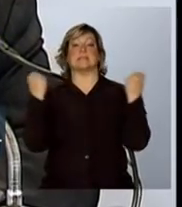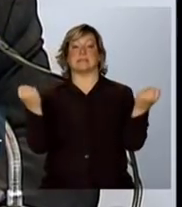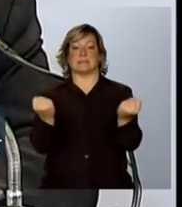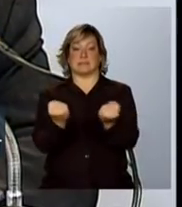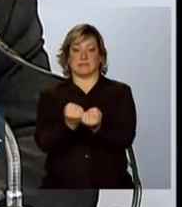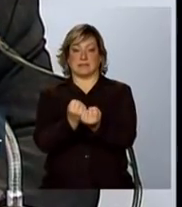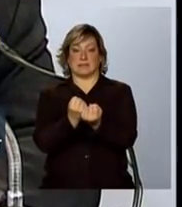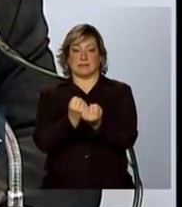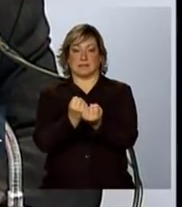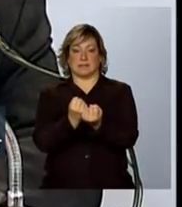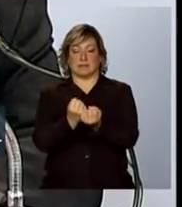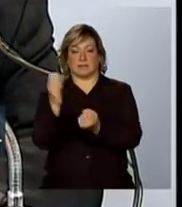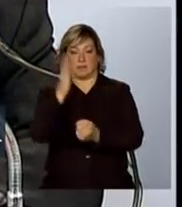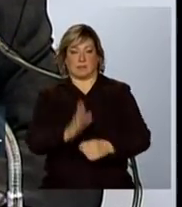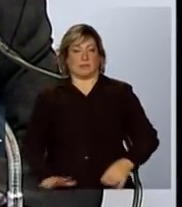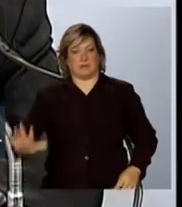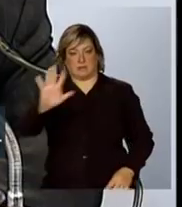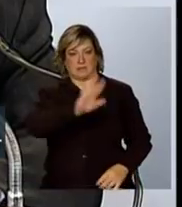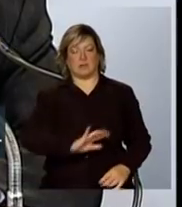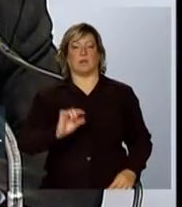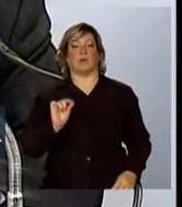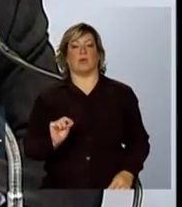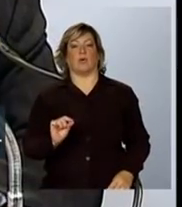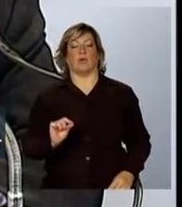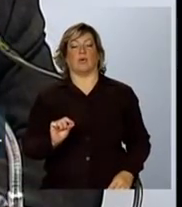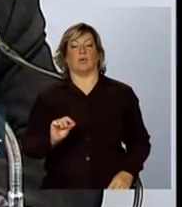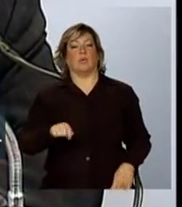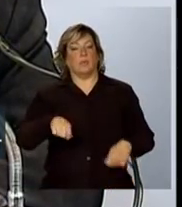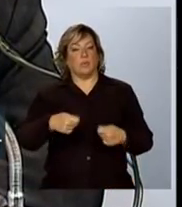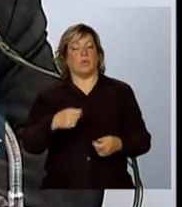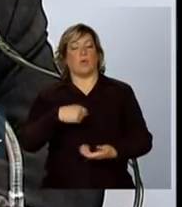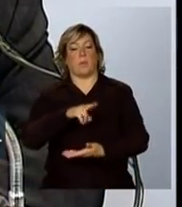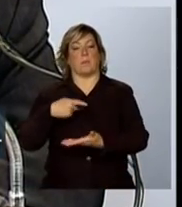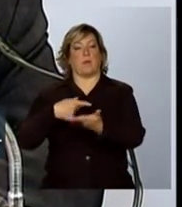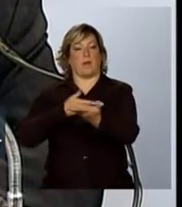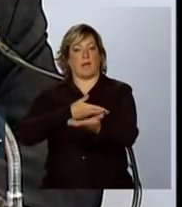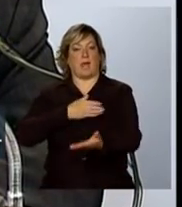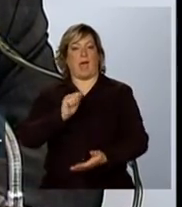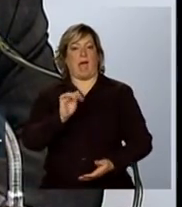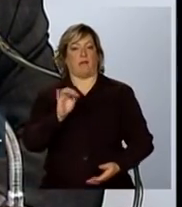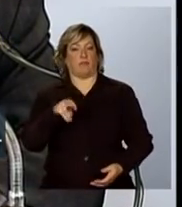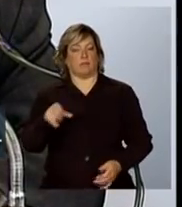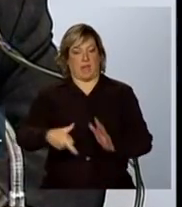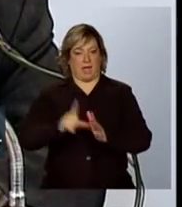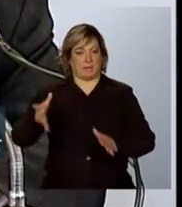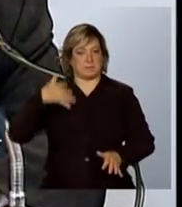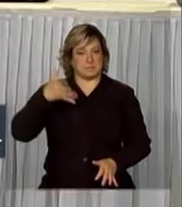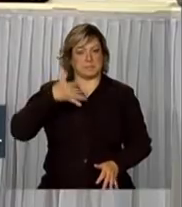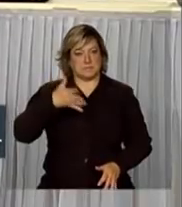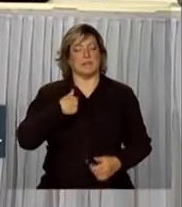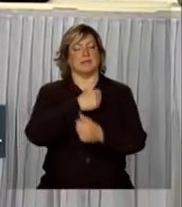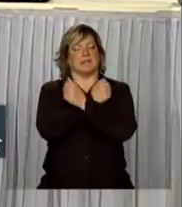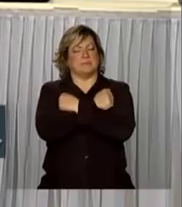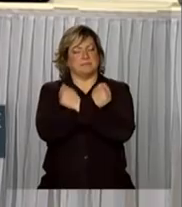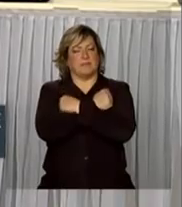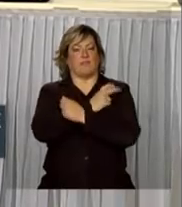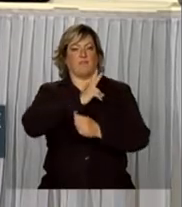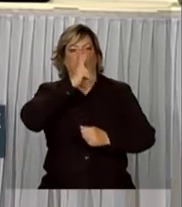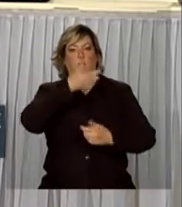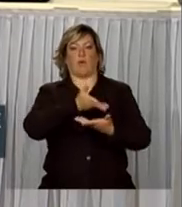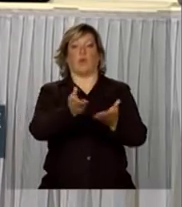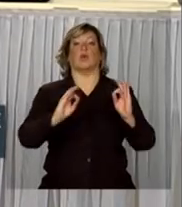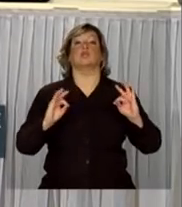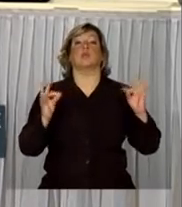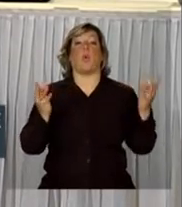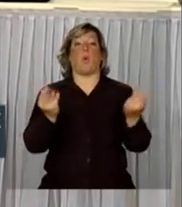nacional e, em nome do meu amigo Afonso, deixar aí um abraço forte para todos